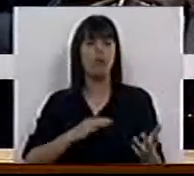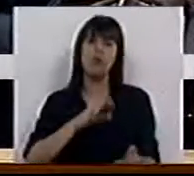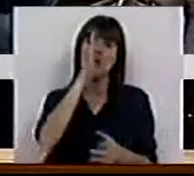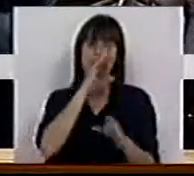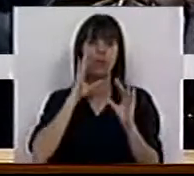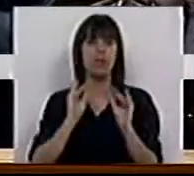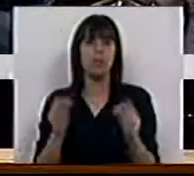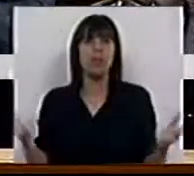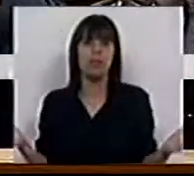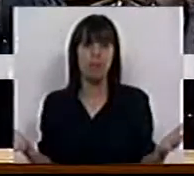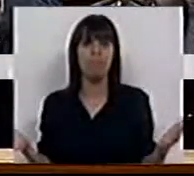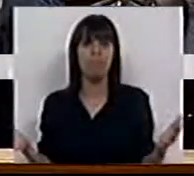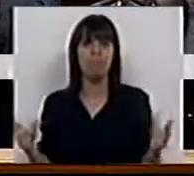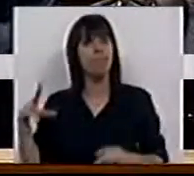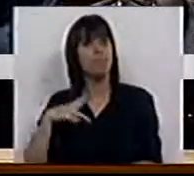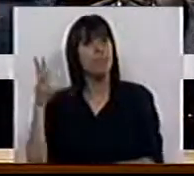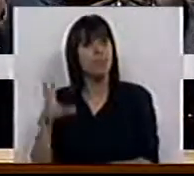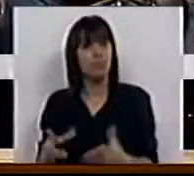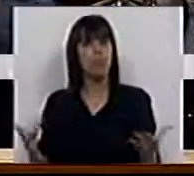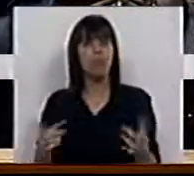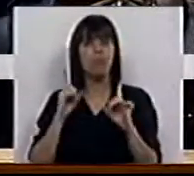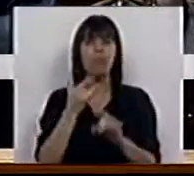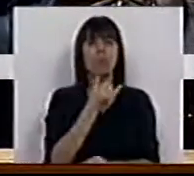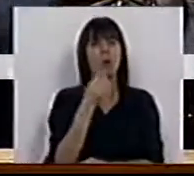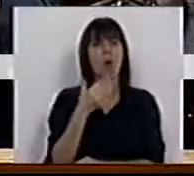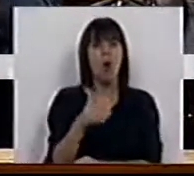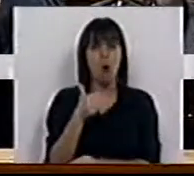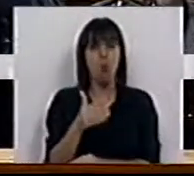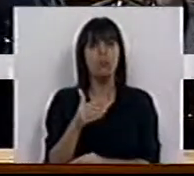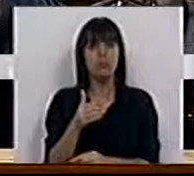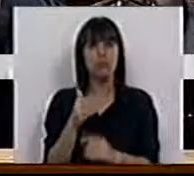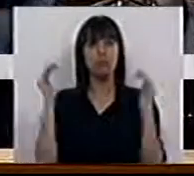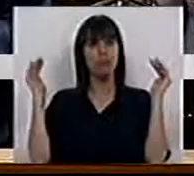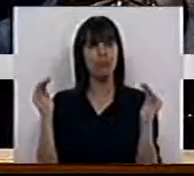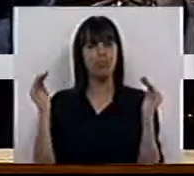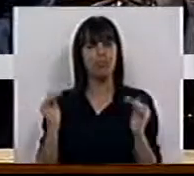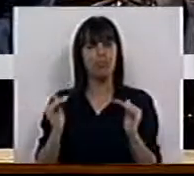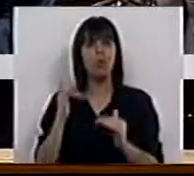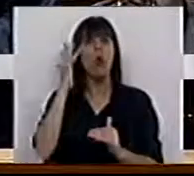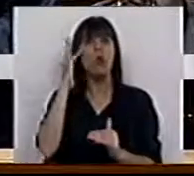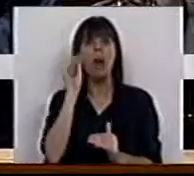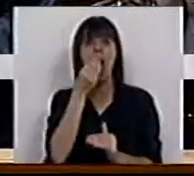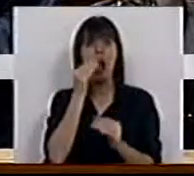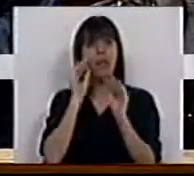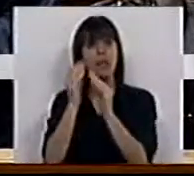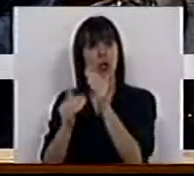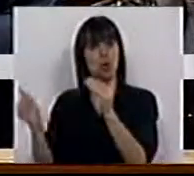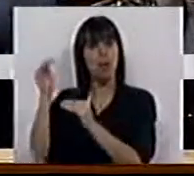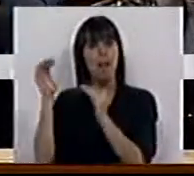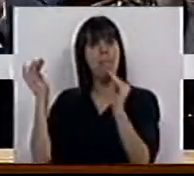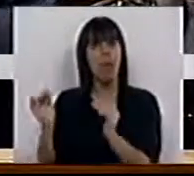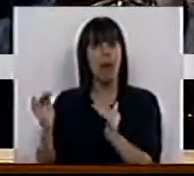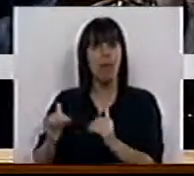Ministro da Educação, em Portugal, desde 2011, vem a diminuir o número de alunos do ensino superior.